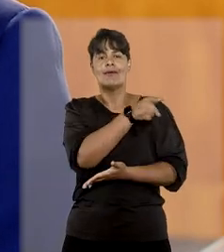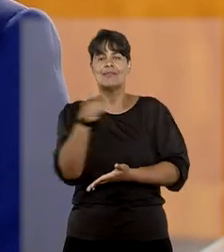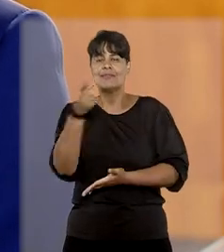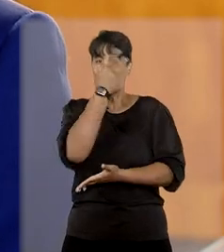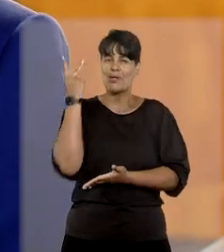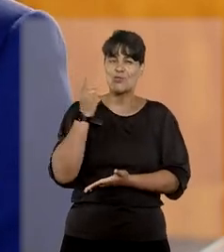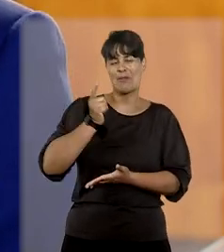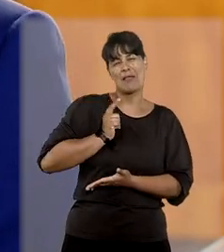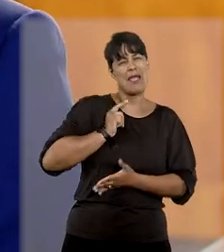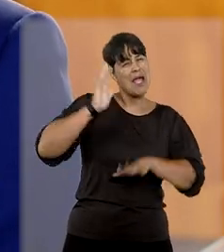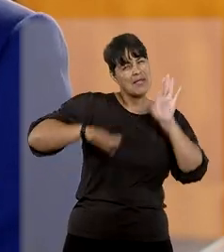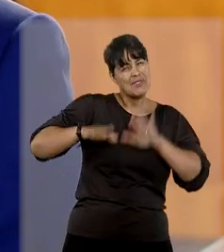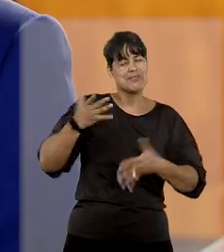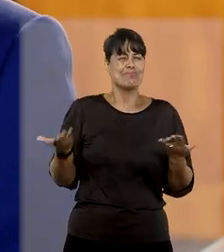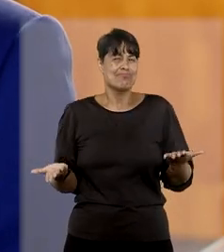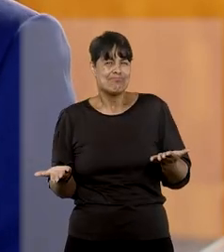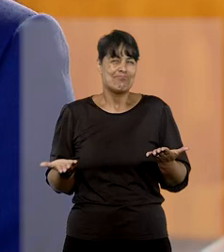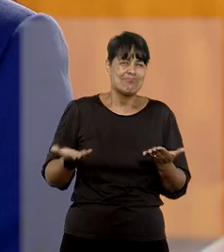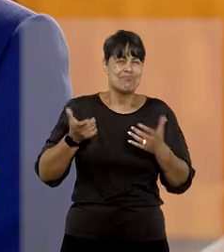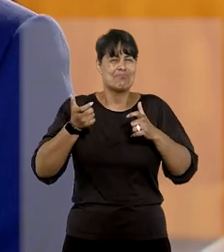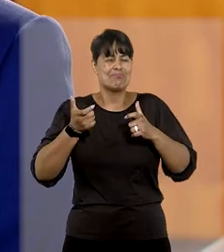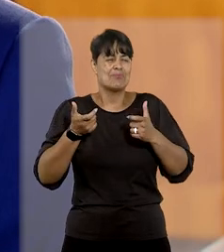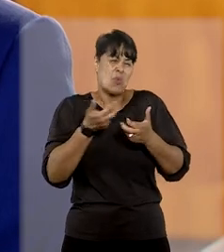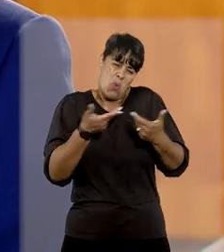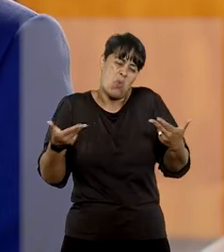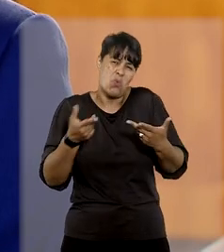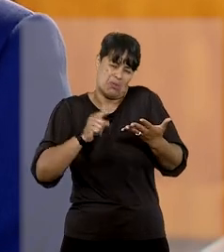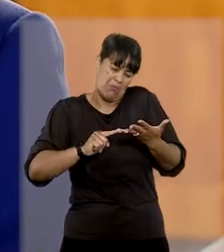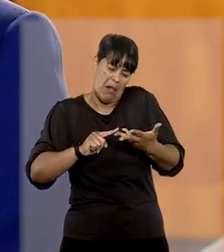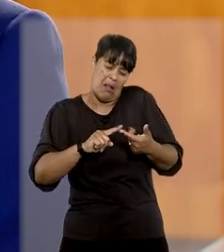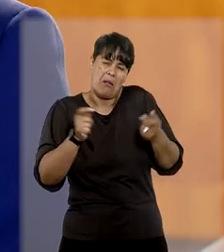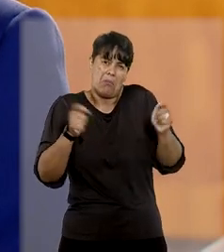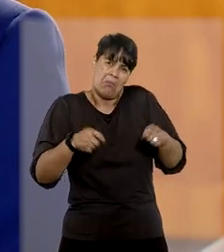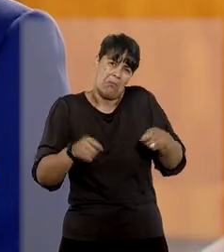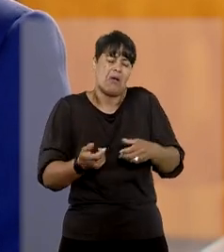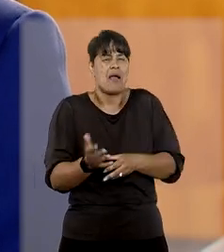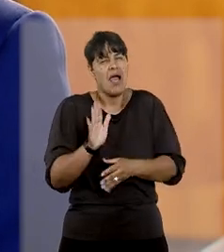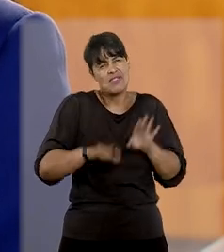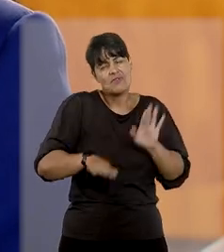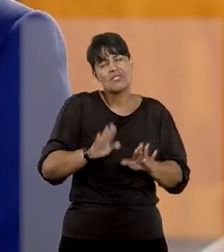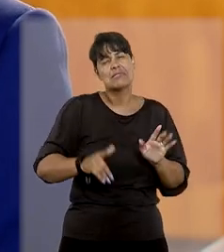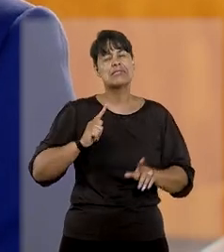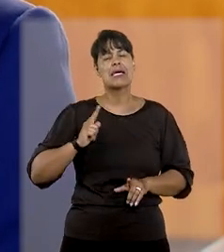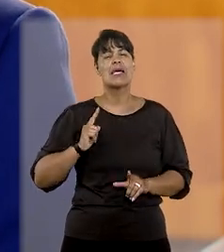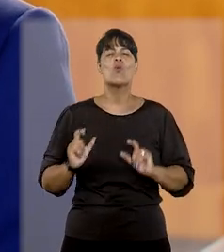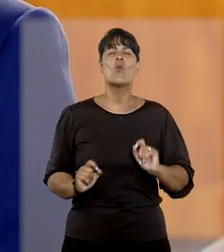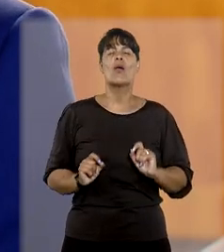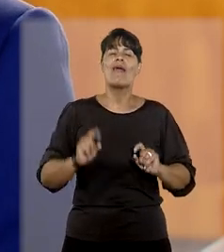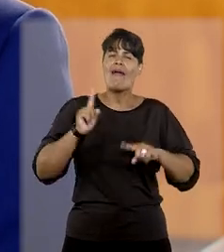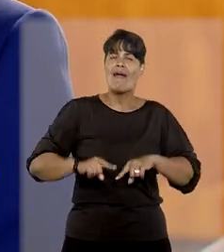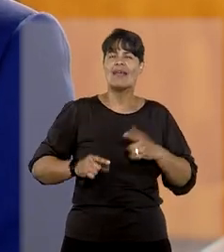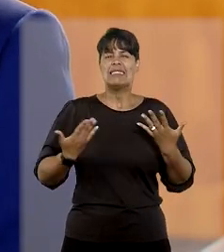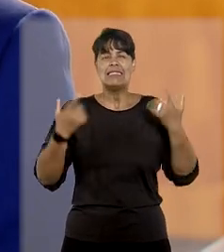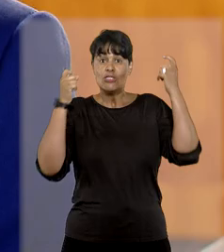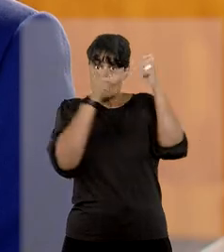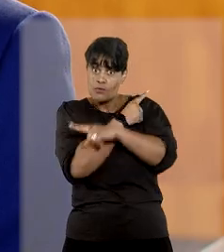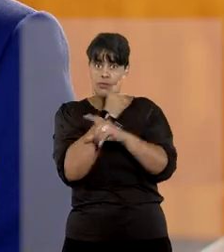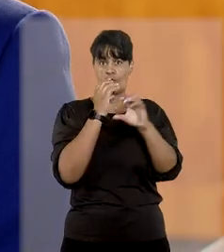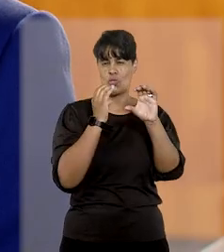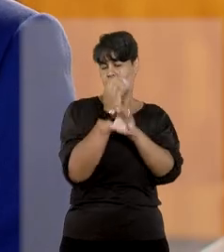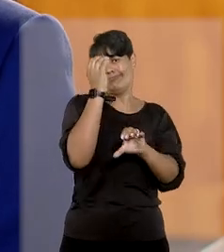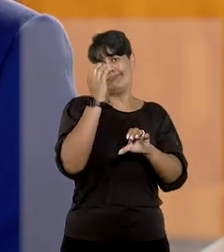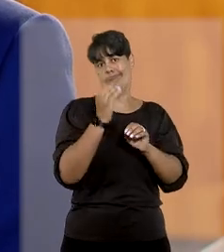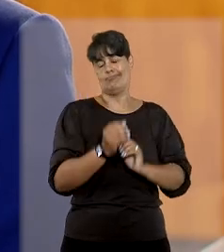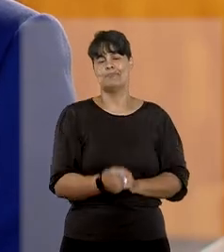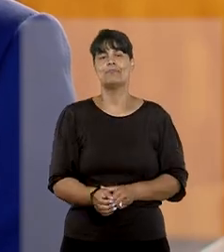um suporte às pessoas que, por algum motivo clínico diverso, tenham algum tipo de